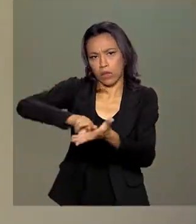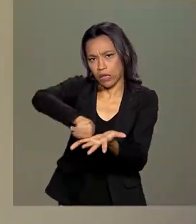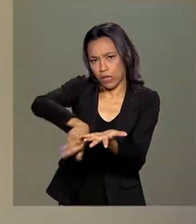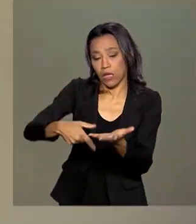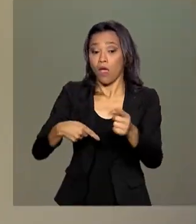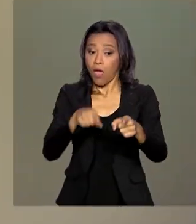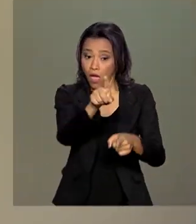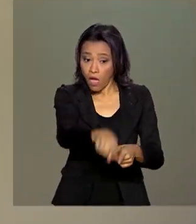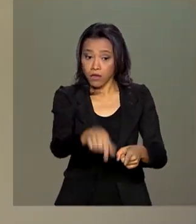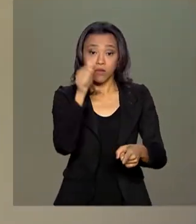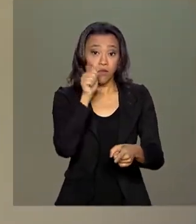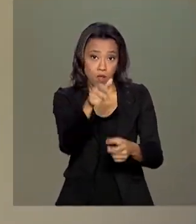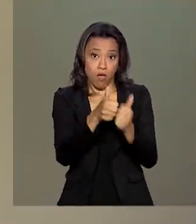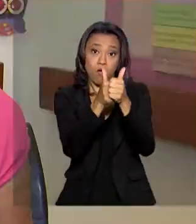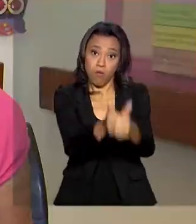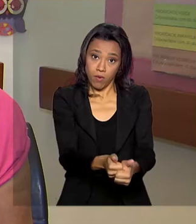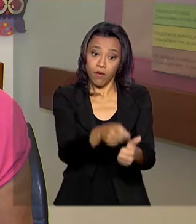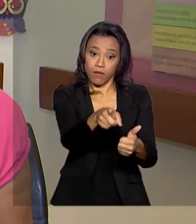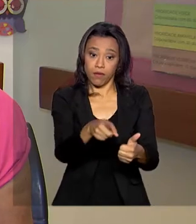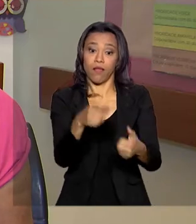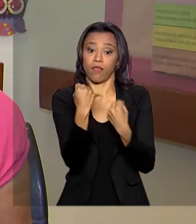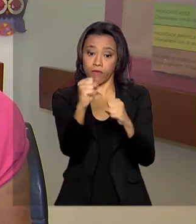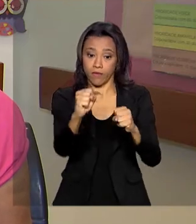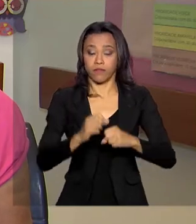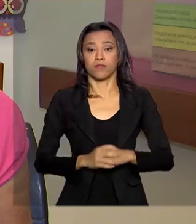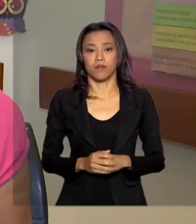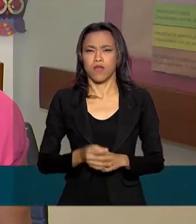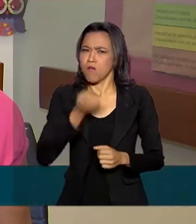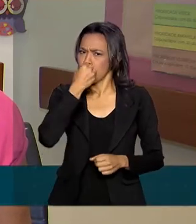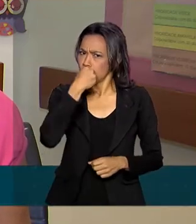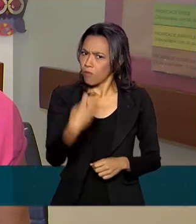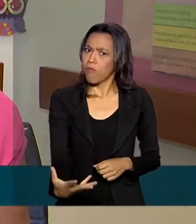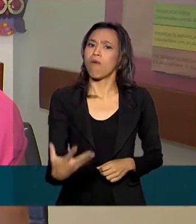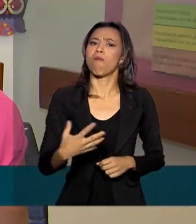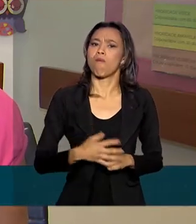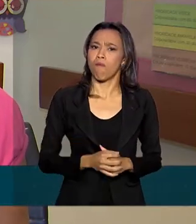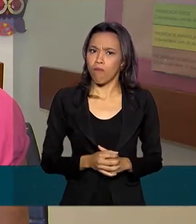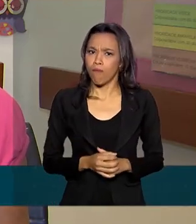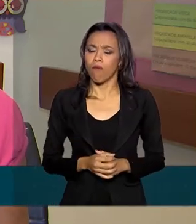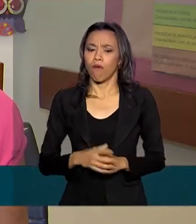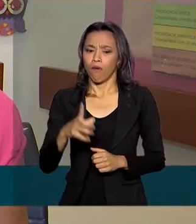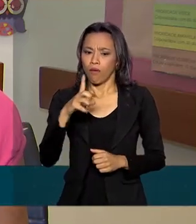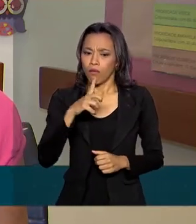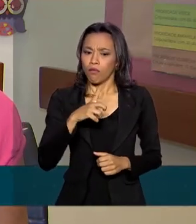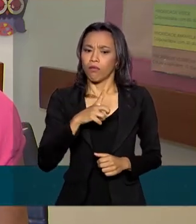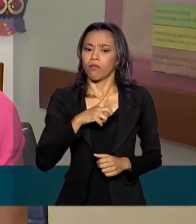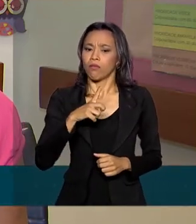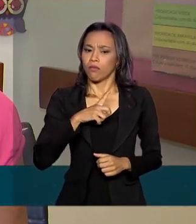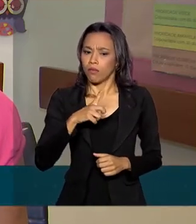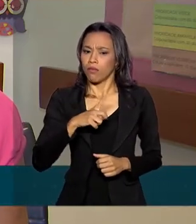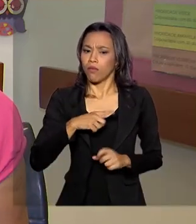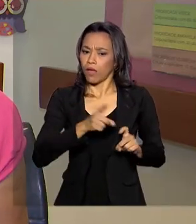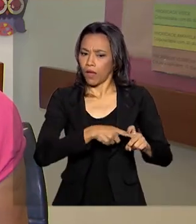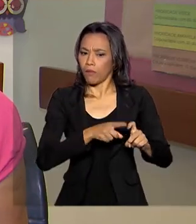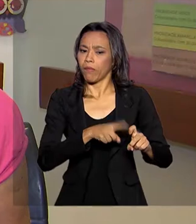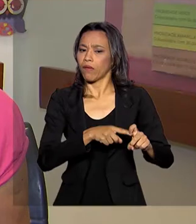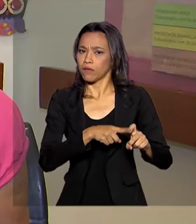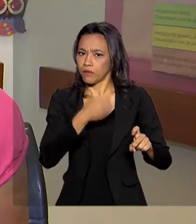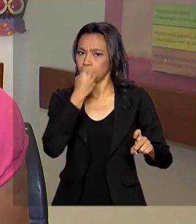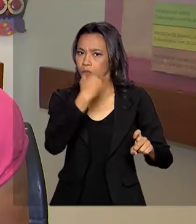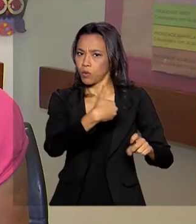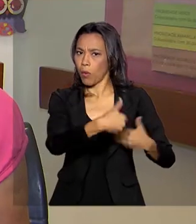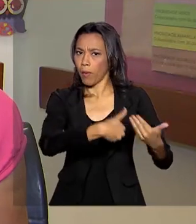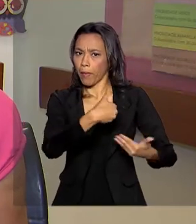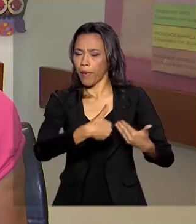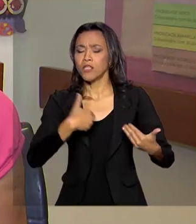saúde e defende essa prática. Muito bom. Muito bom mesmo. Tem muitos anos em consulta com essa doutora. Ela é muito boa. A